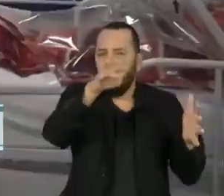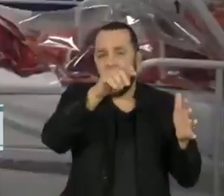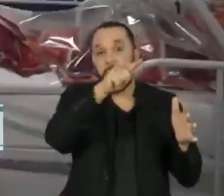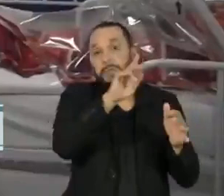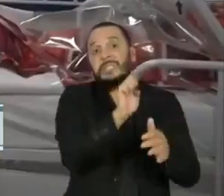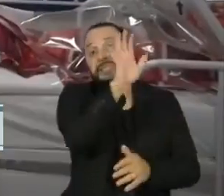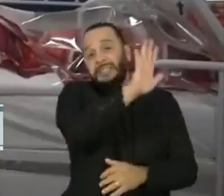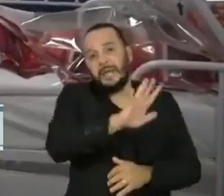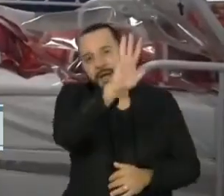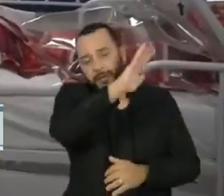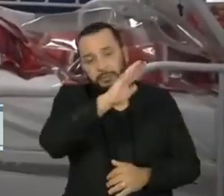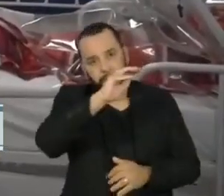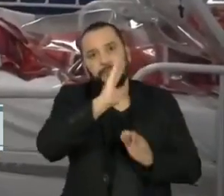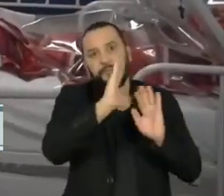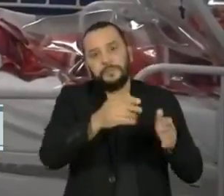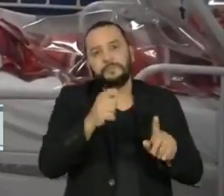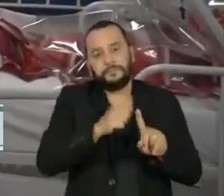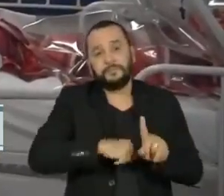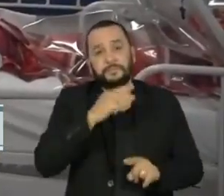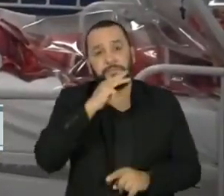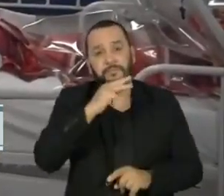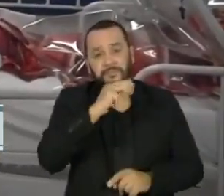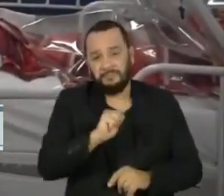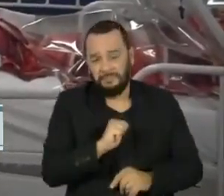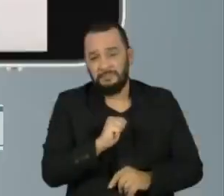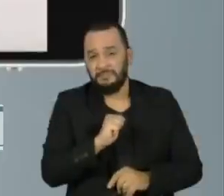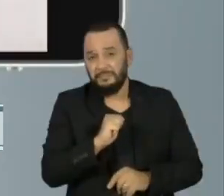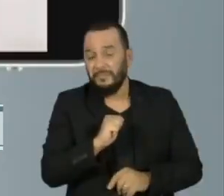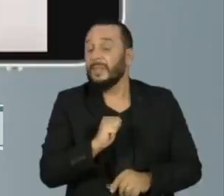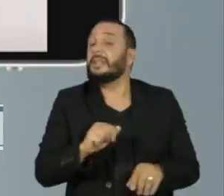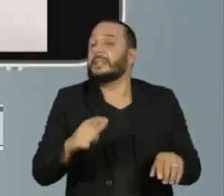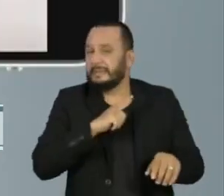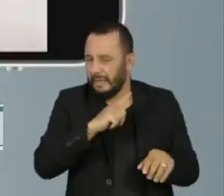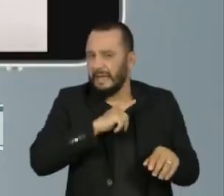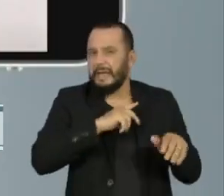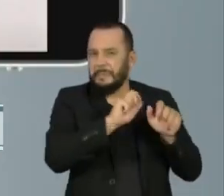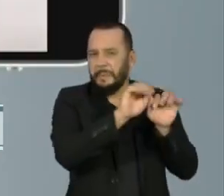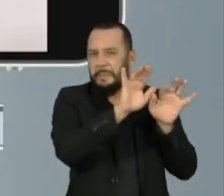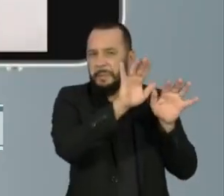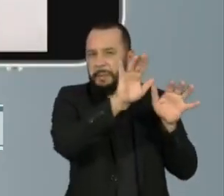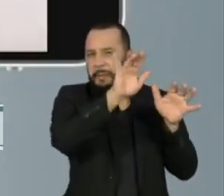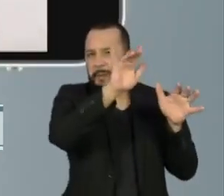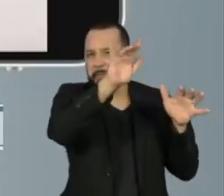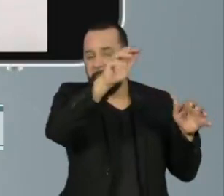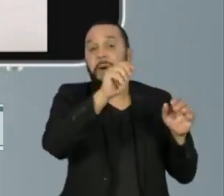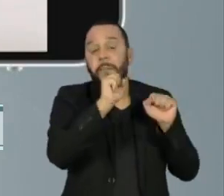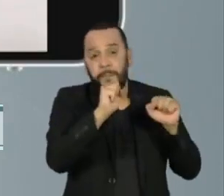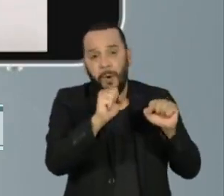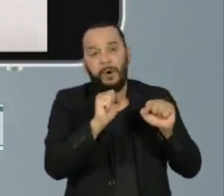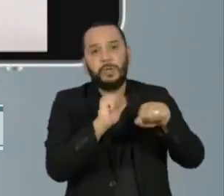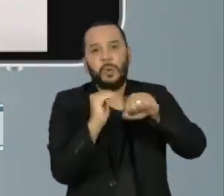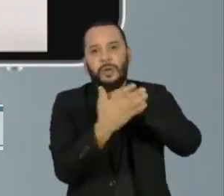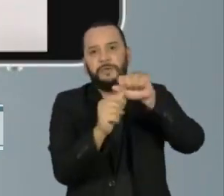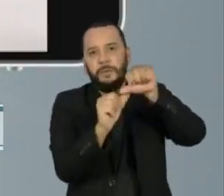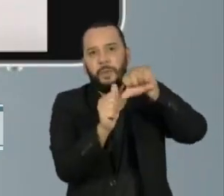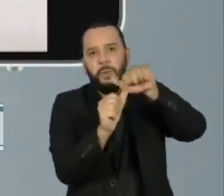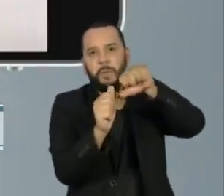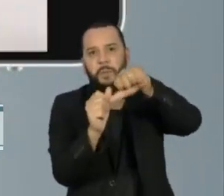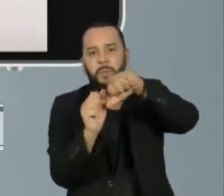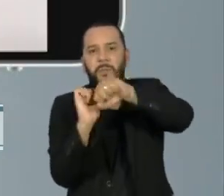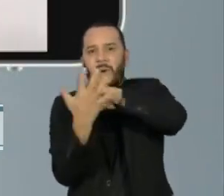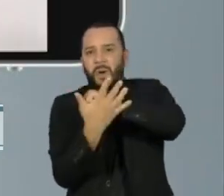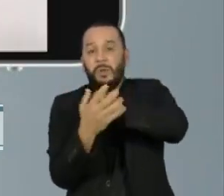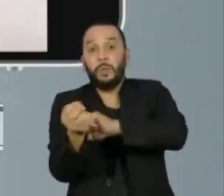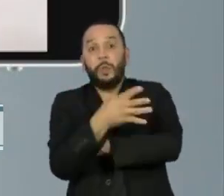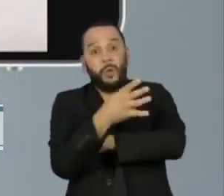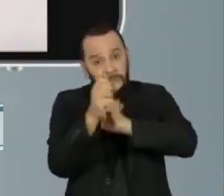já em março. Essa maior taxa de transmissão pode propiciar novas mutações, inclusive com o surgimento